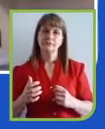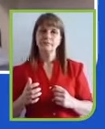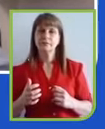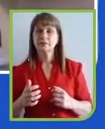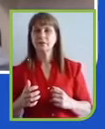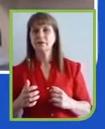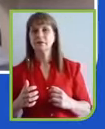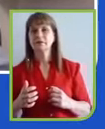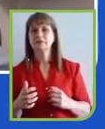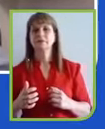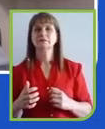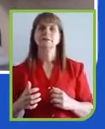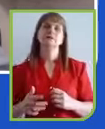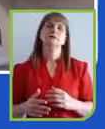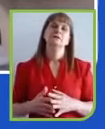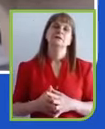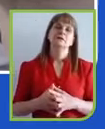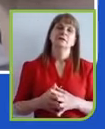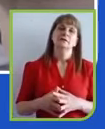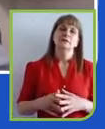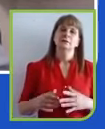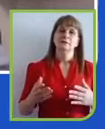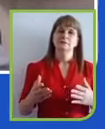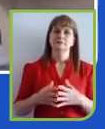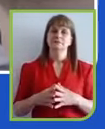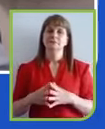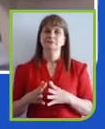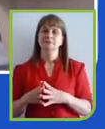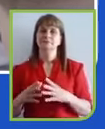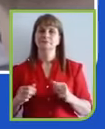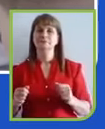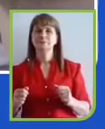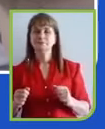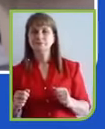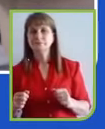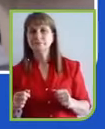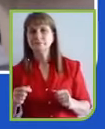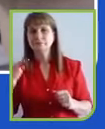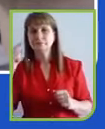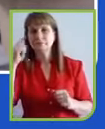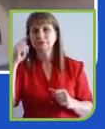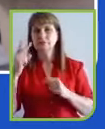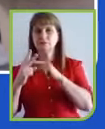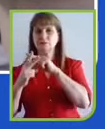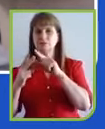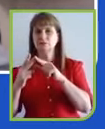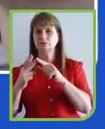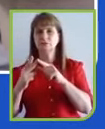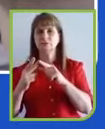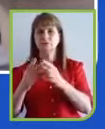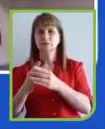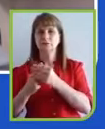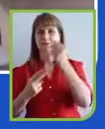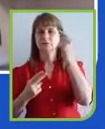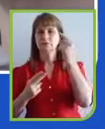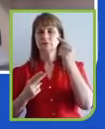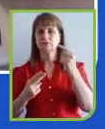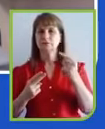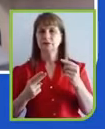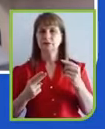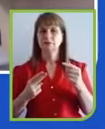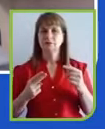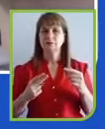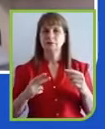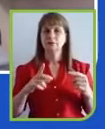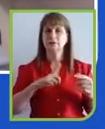fazem a diferença. Então, não vejo dicotomia nesse sentido, principalmente para quem tem essa visão maior.